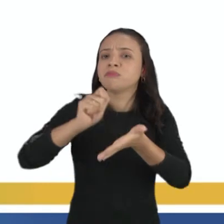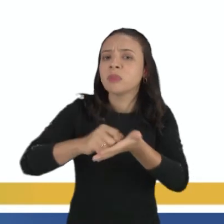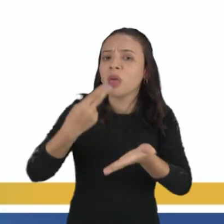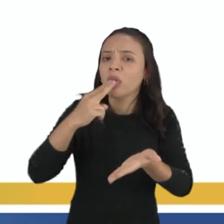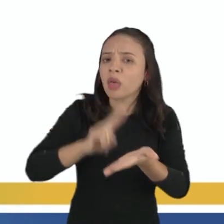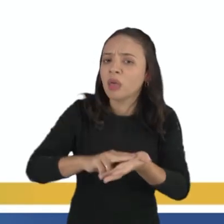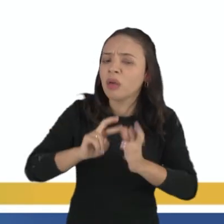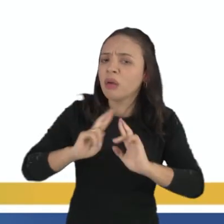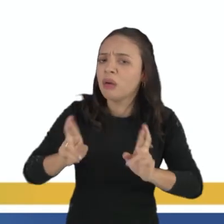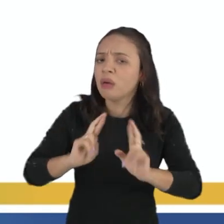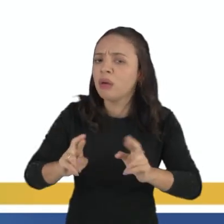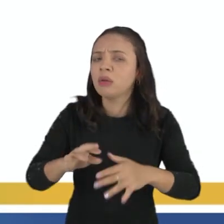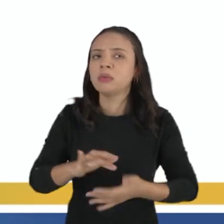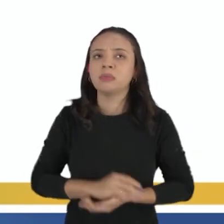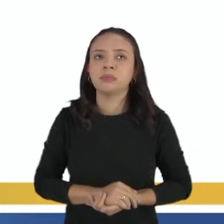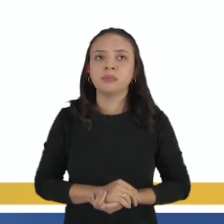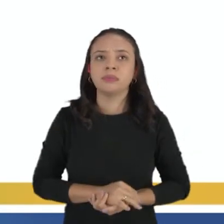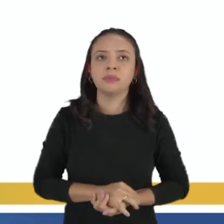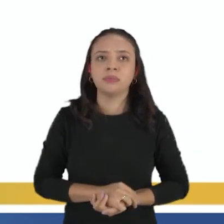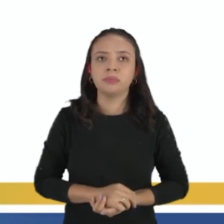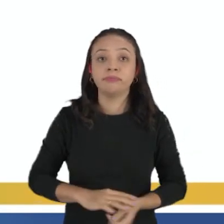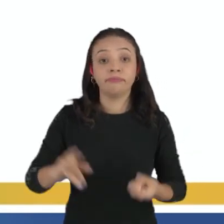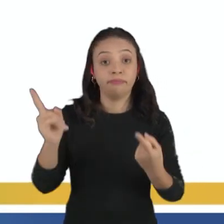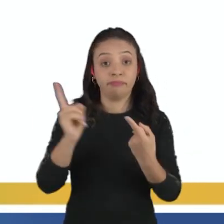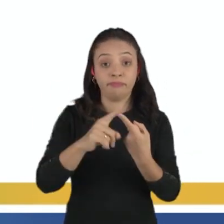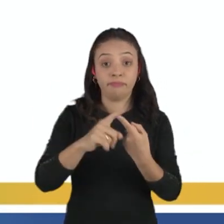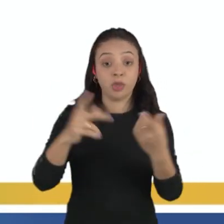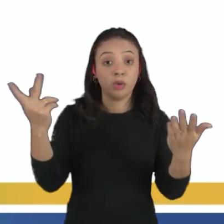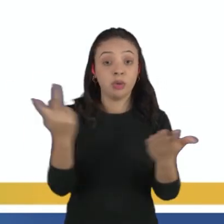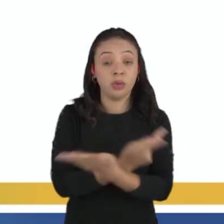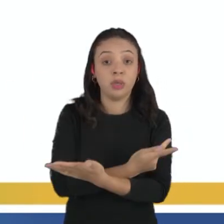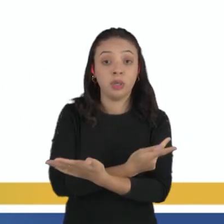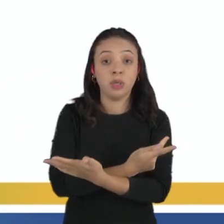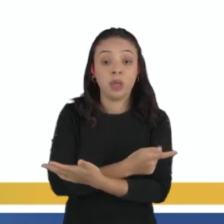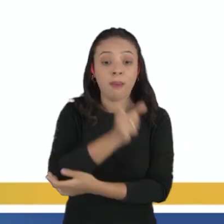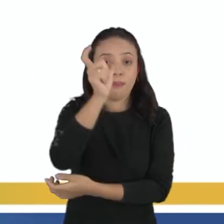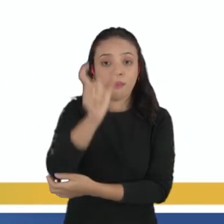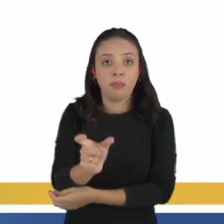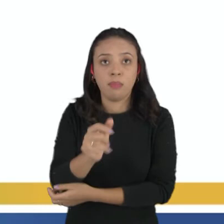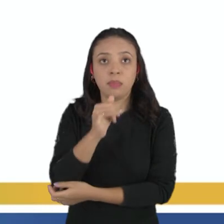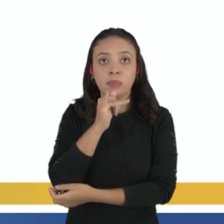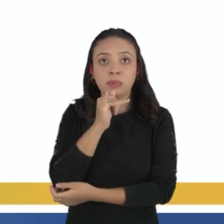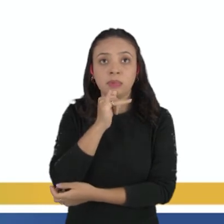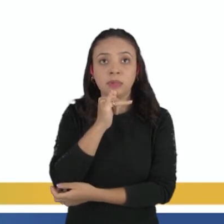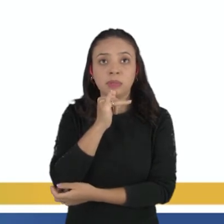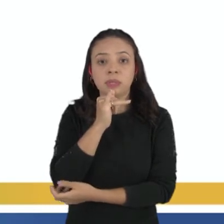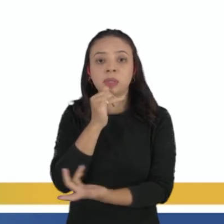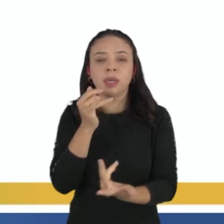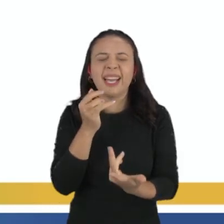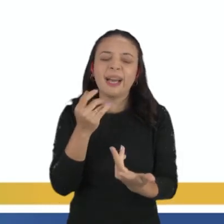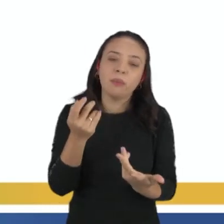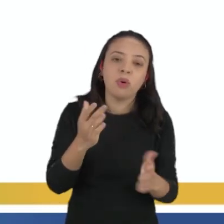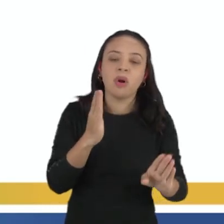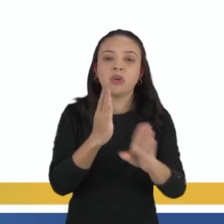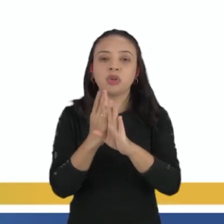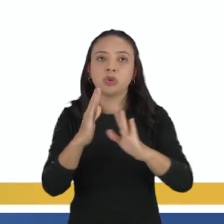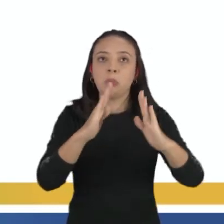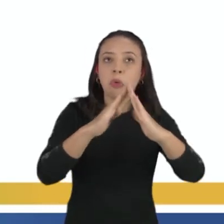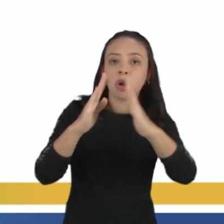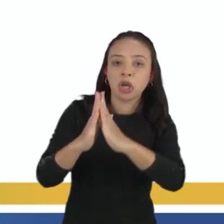uma carta de reclamação? Em uma situação pessoal, como circunstâncias de moradia,